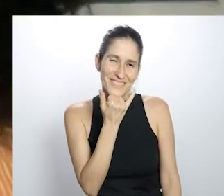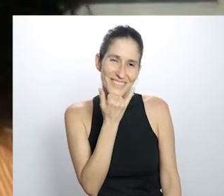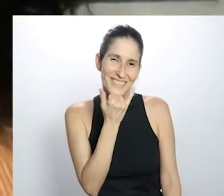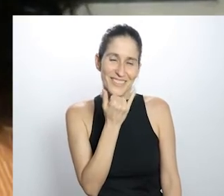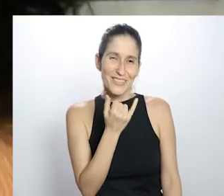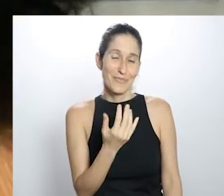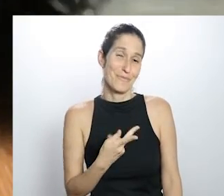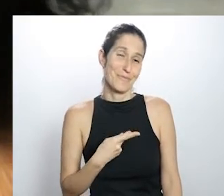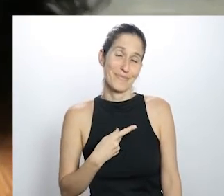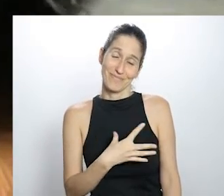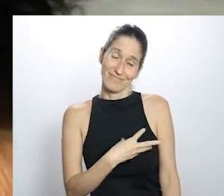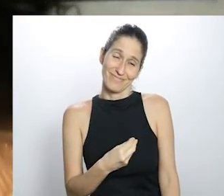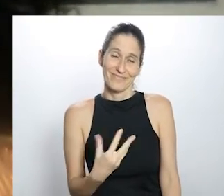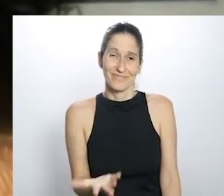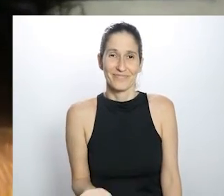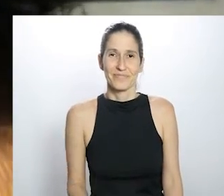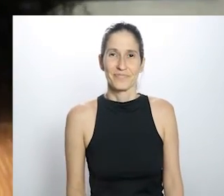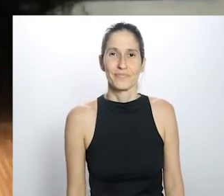Desculpa.